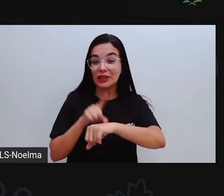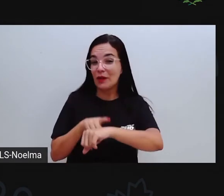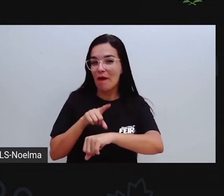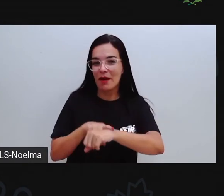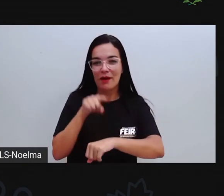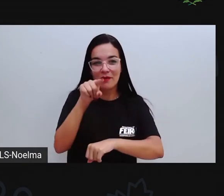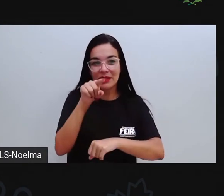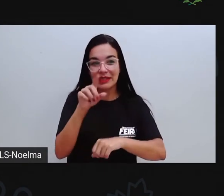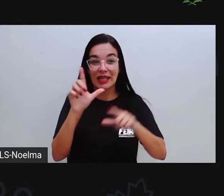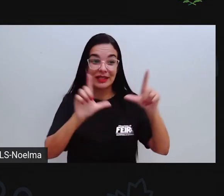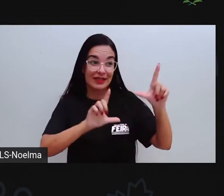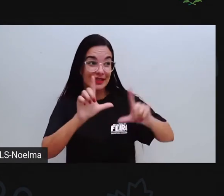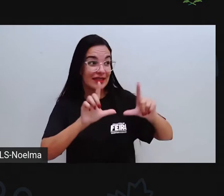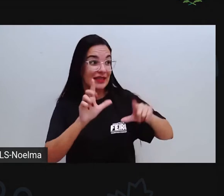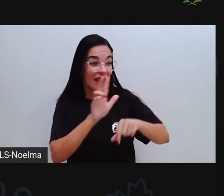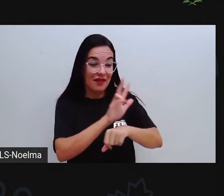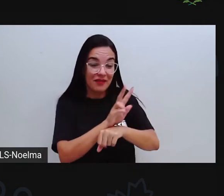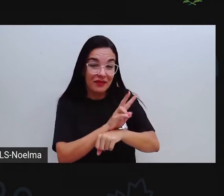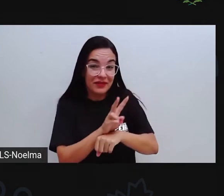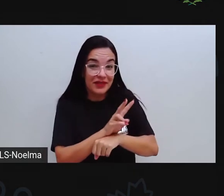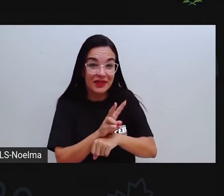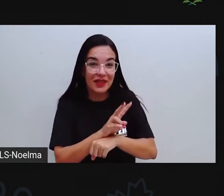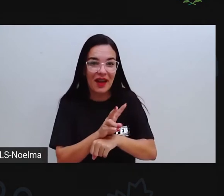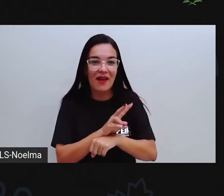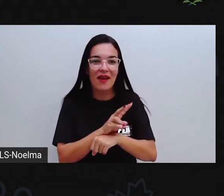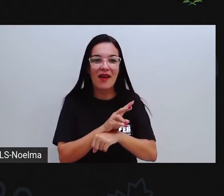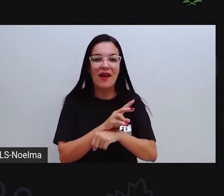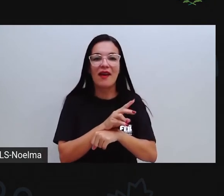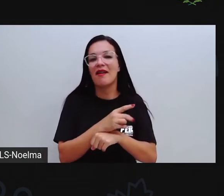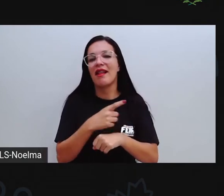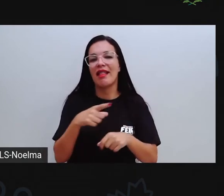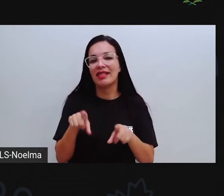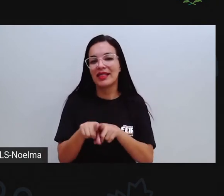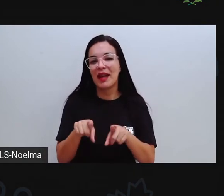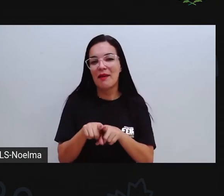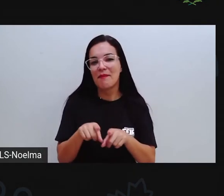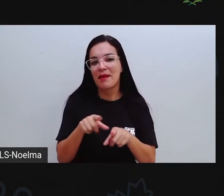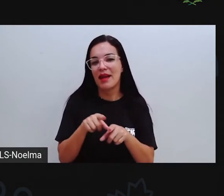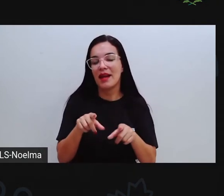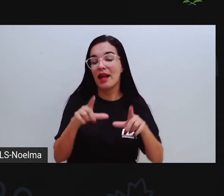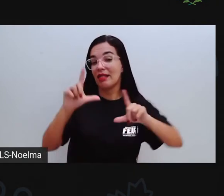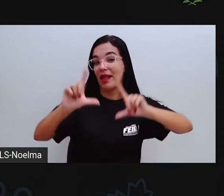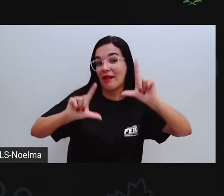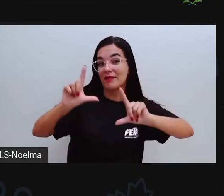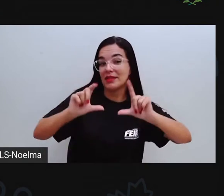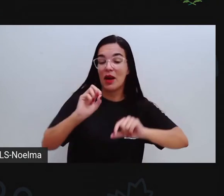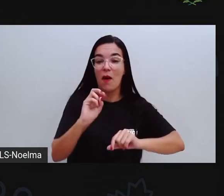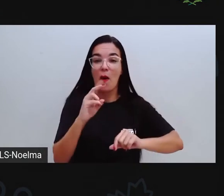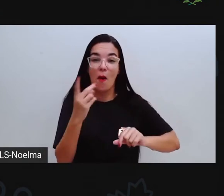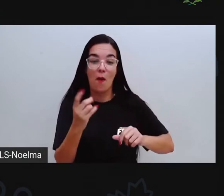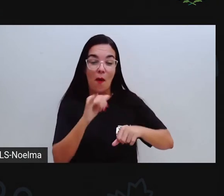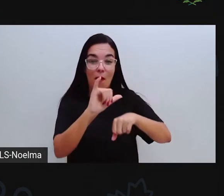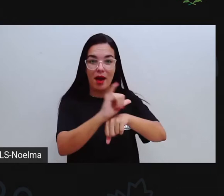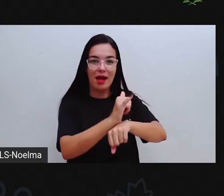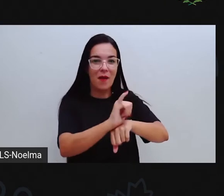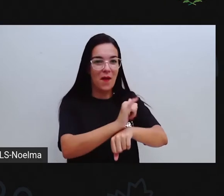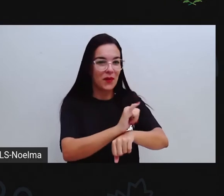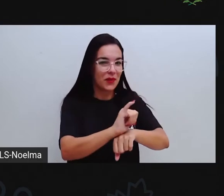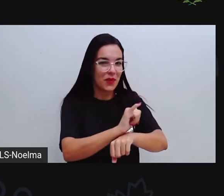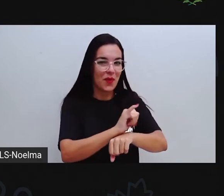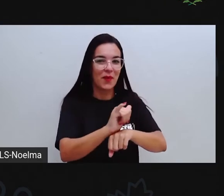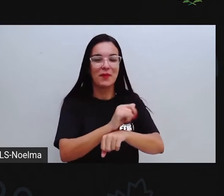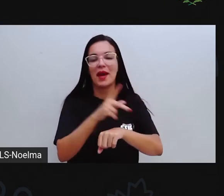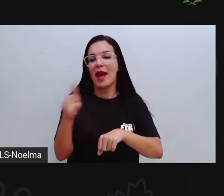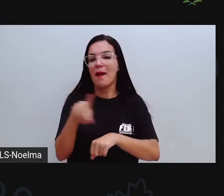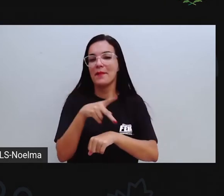você esteja assistindo esta videoaula, não é? Assistindo aí pela televisão ou assistindo pelo canal no YouTube, a